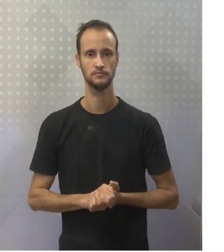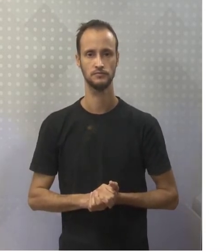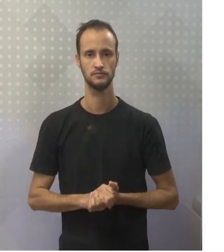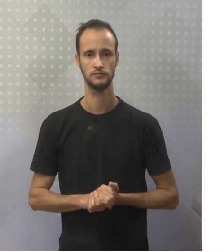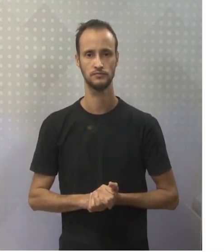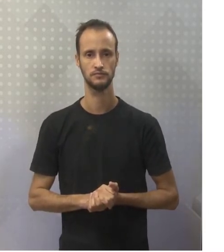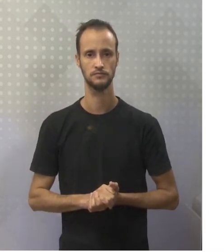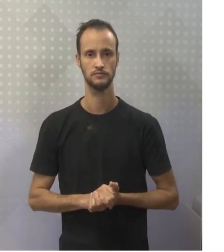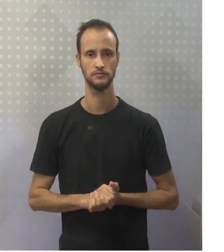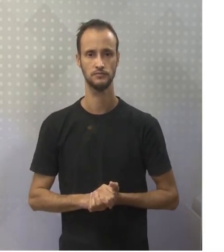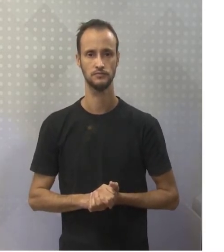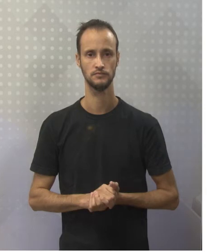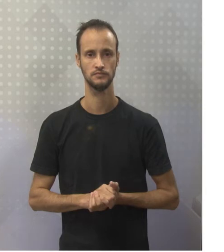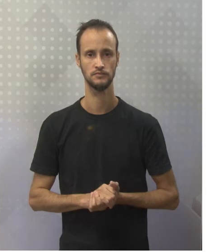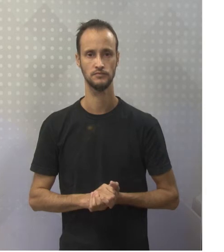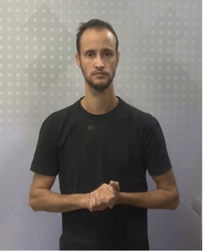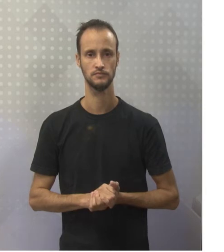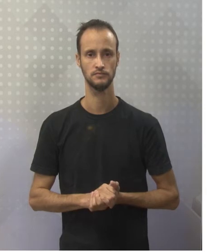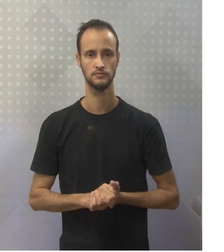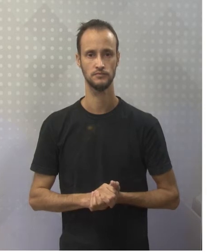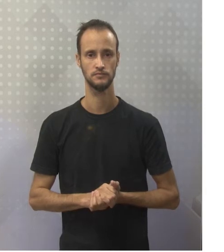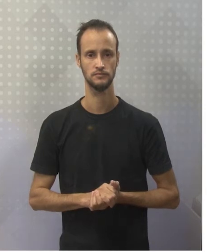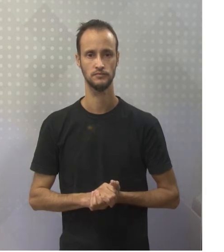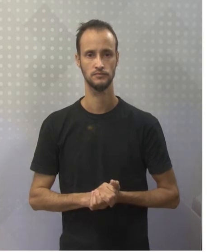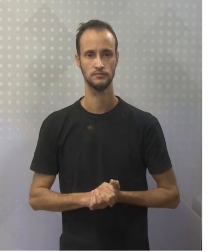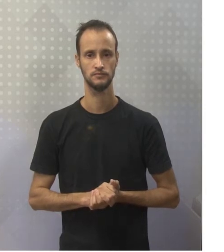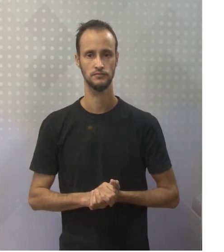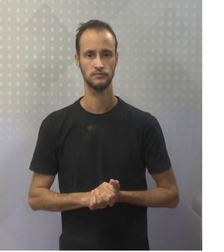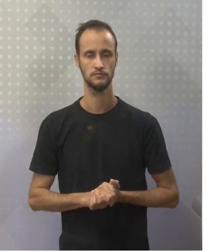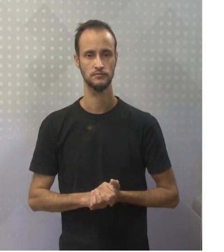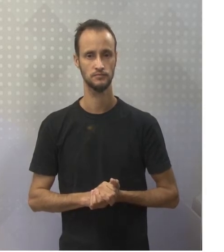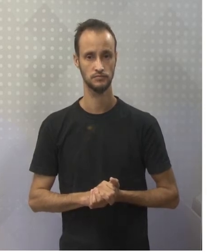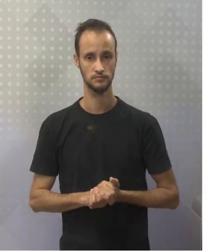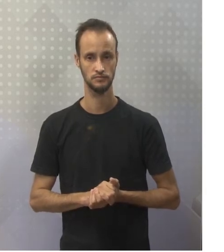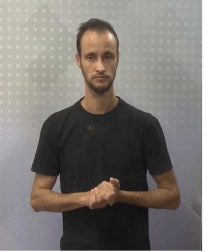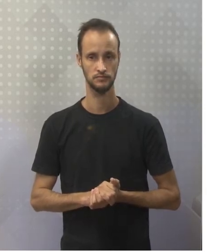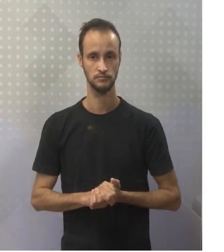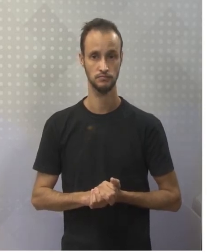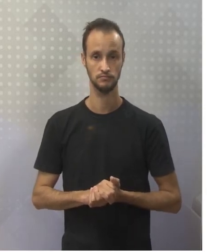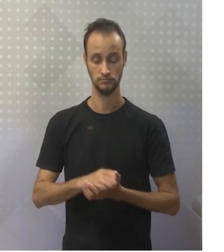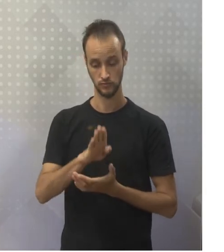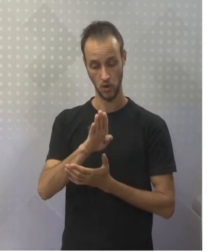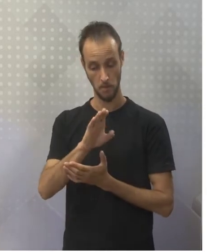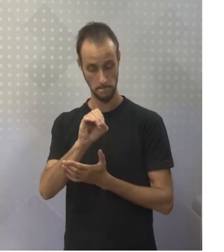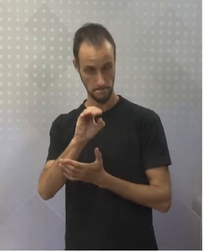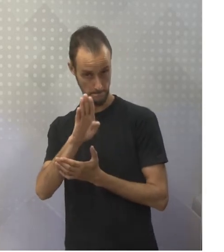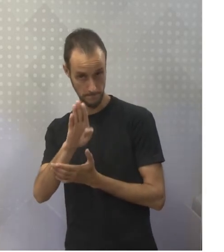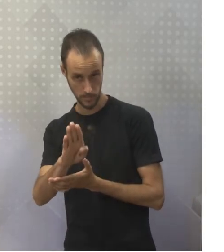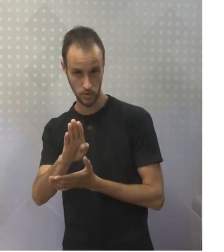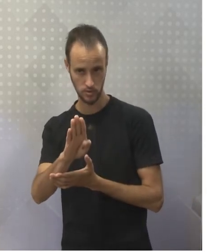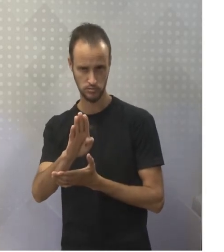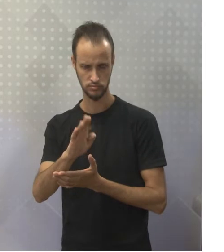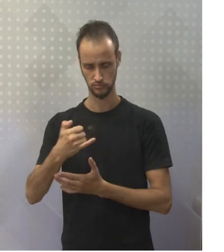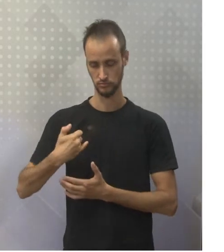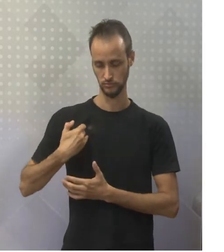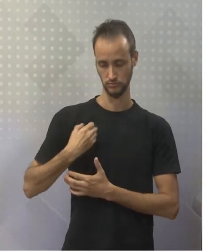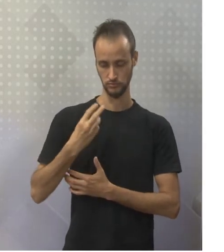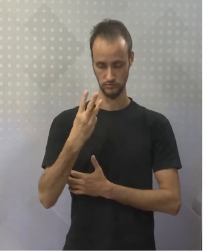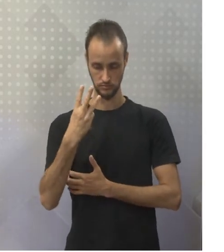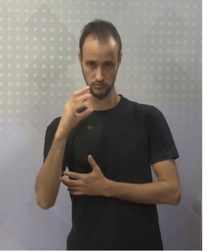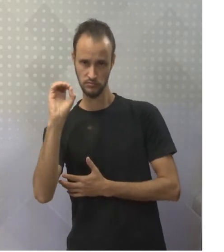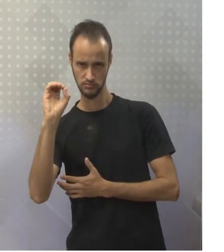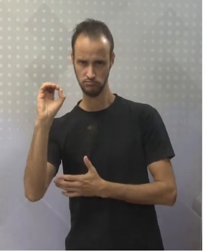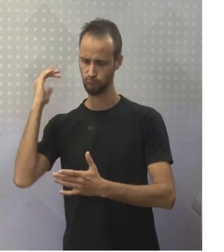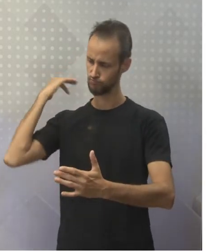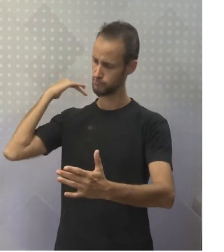company since he was first. Então, desde que Bob estava com trinta anos, né? Que